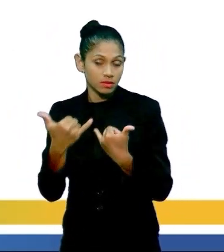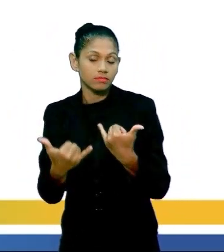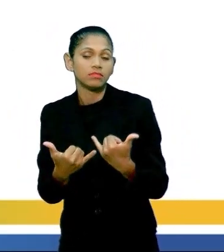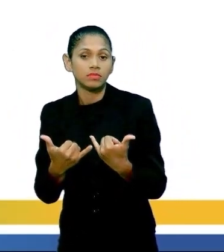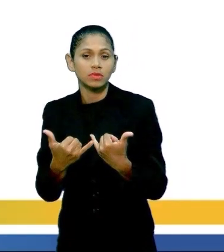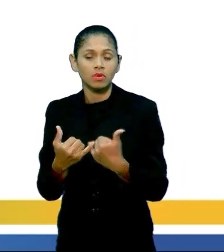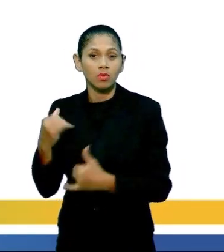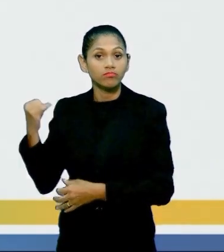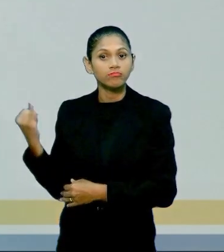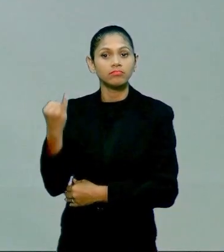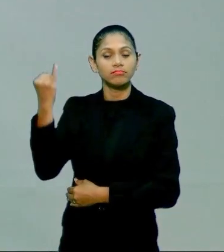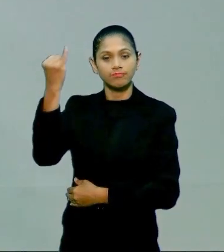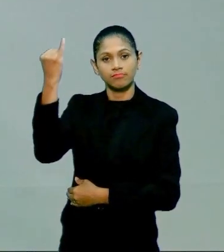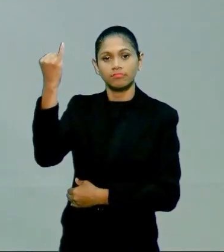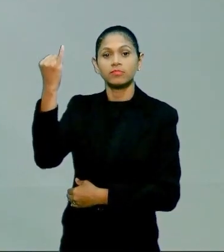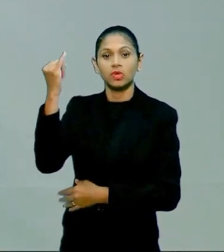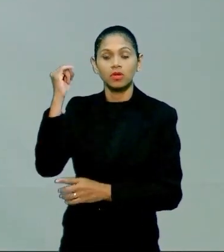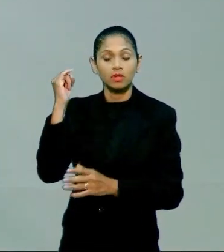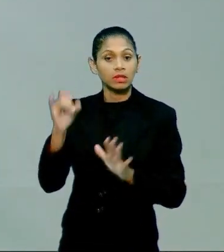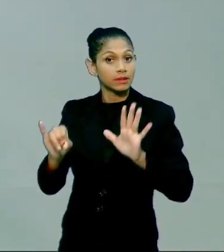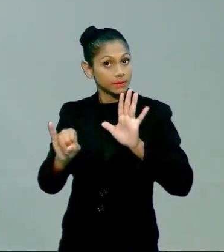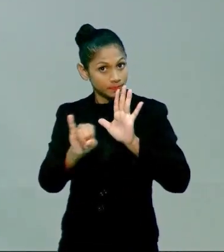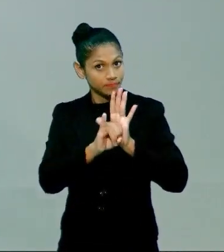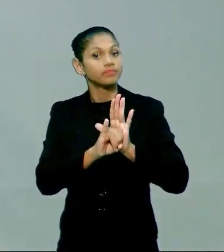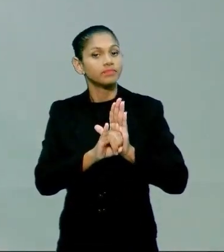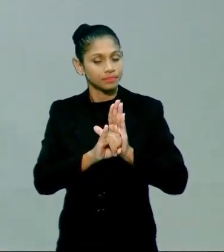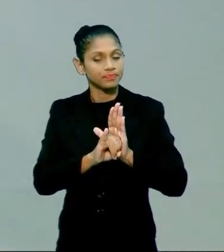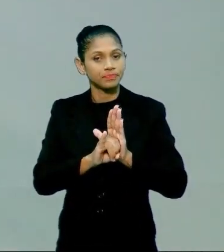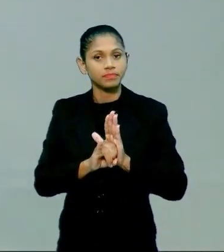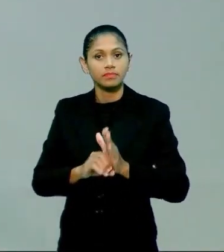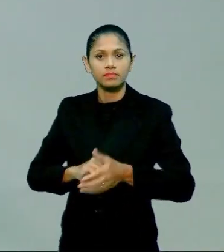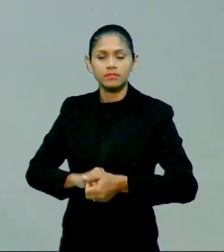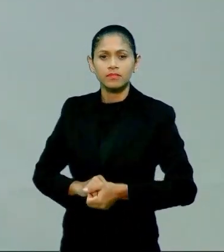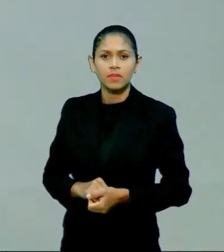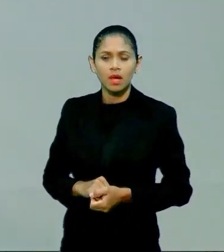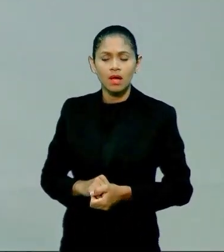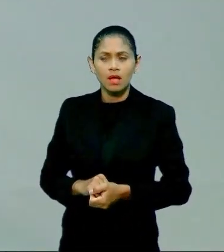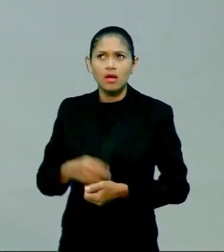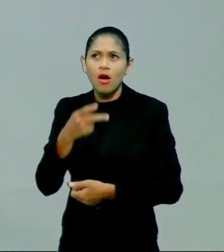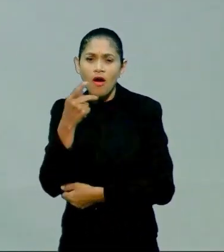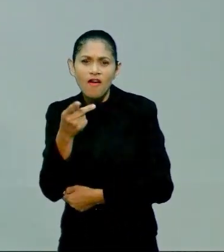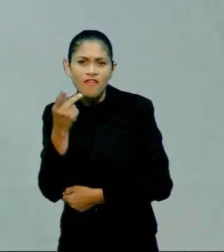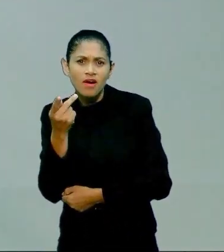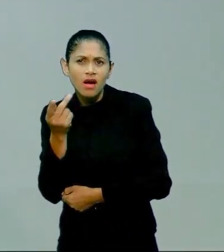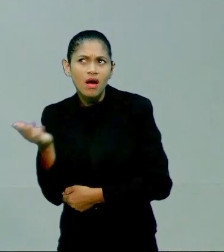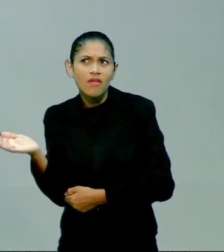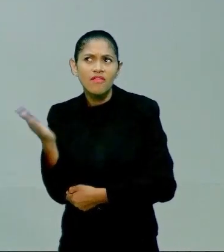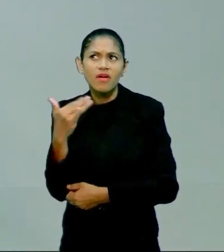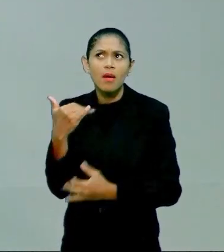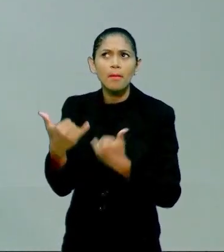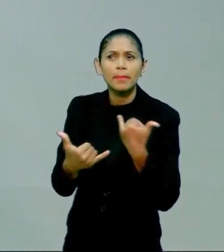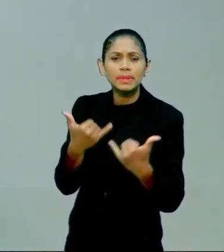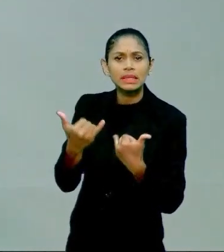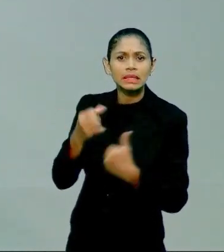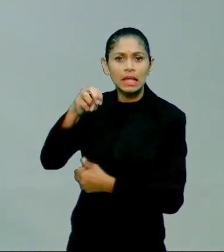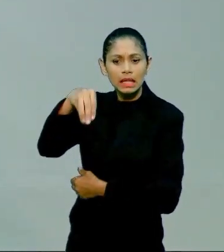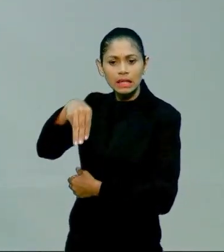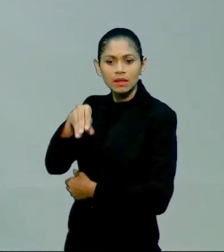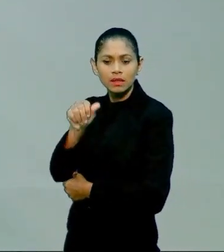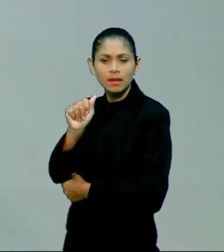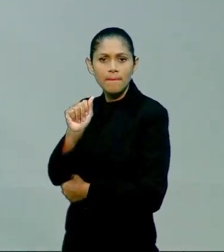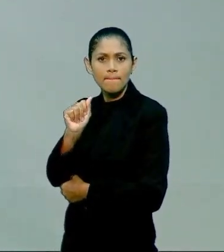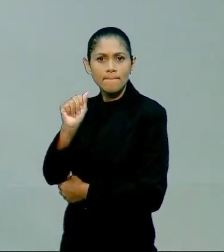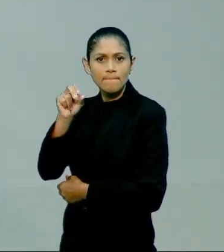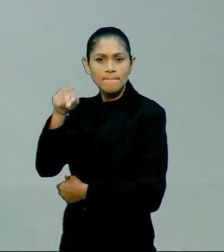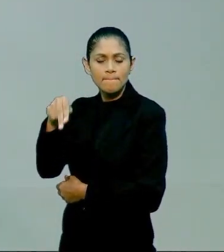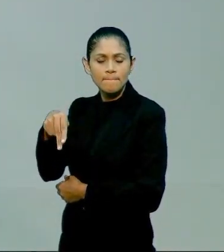cruciais para essa identificação. Se eu disser, vamos brincar de... da manja. Ah, a manja?